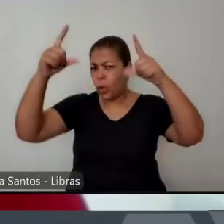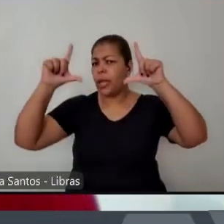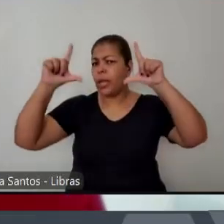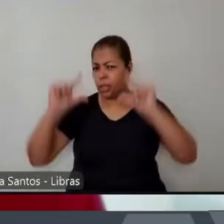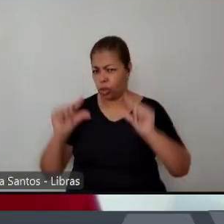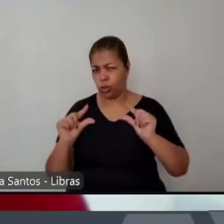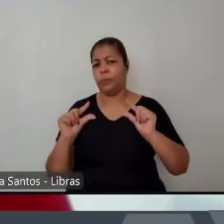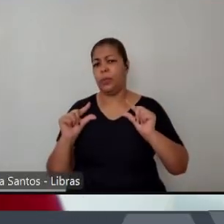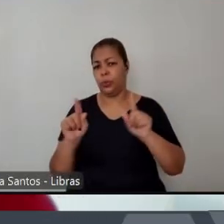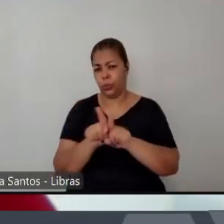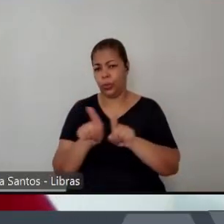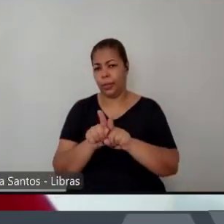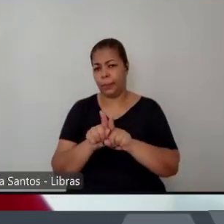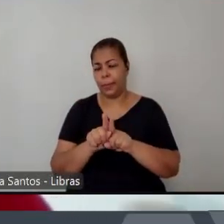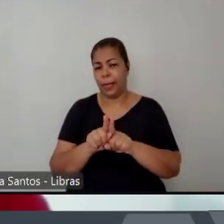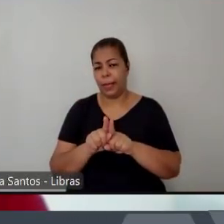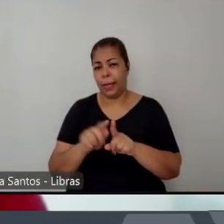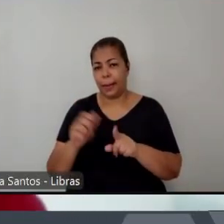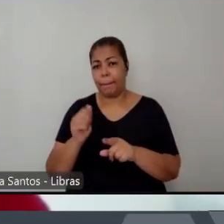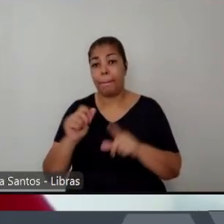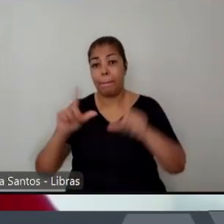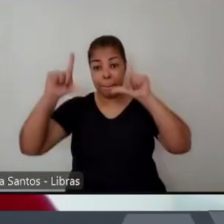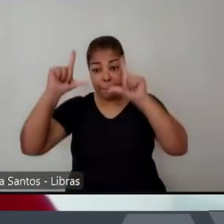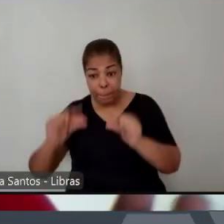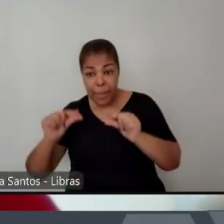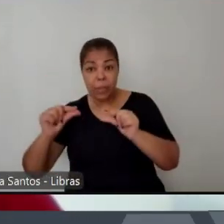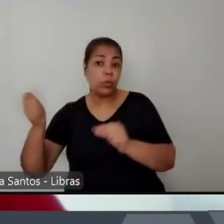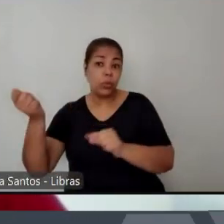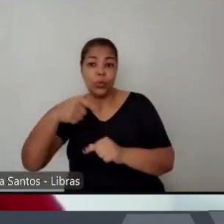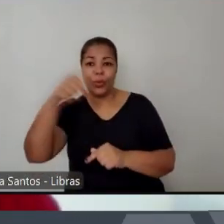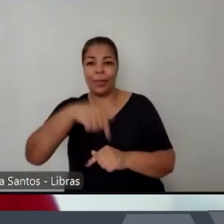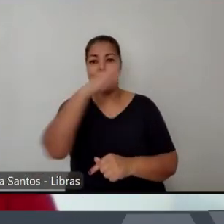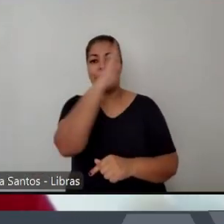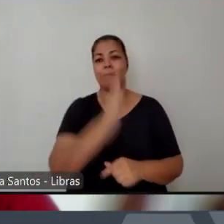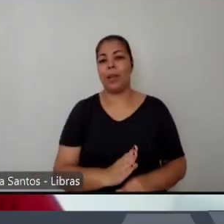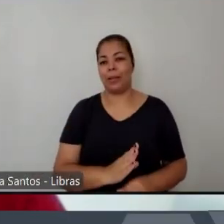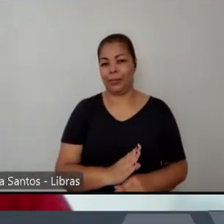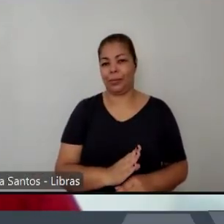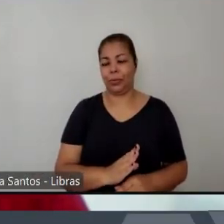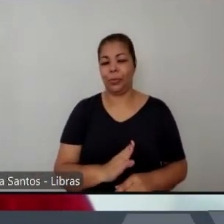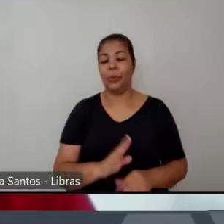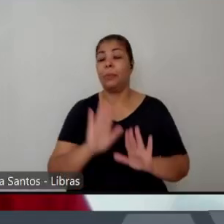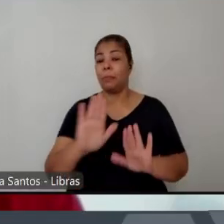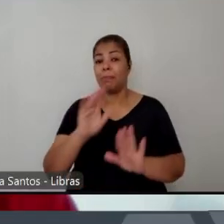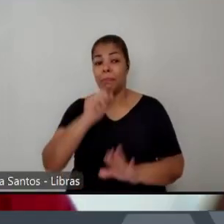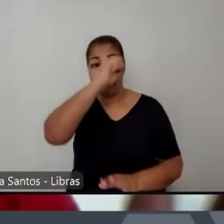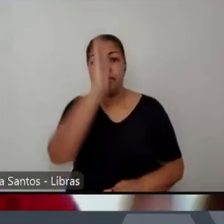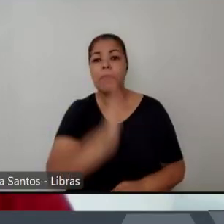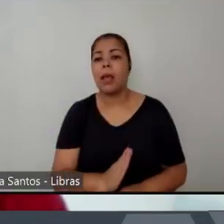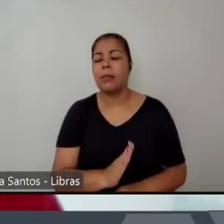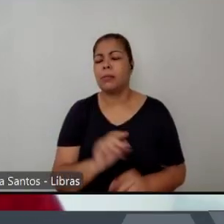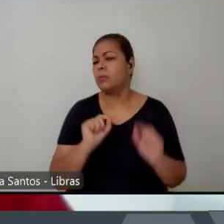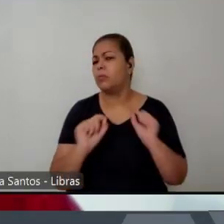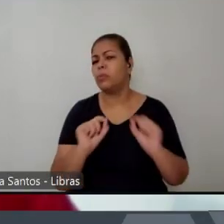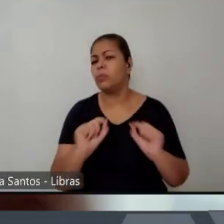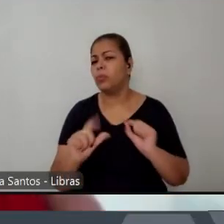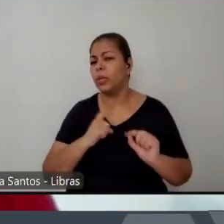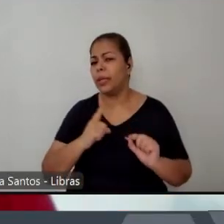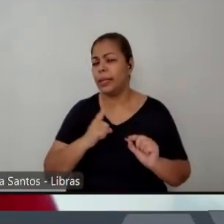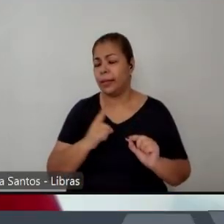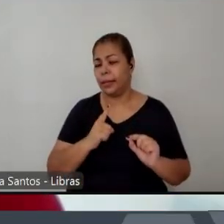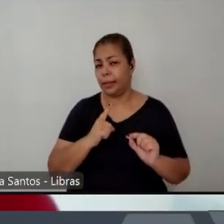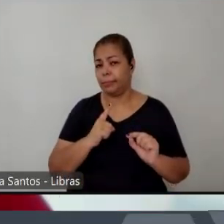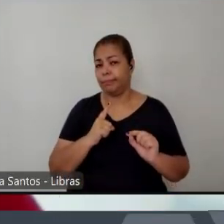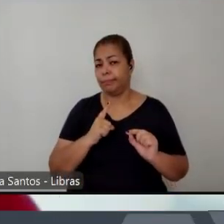da violência brasileira mas aqui no Brasil a gente vê uma situação diferente a